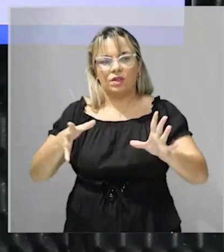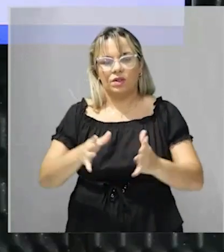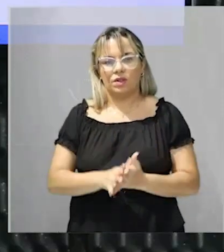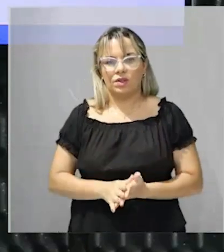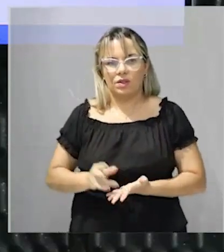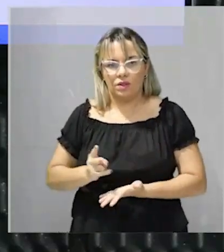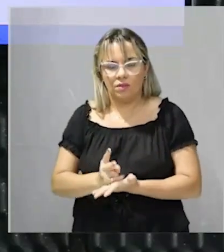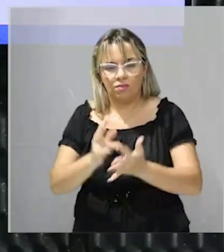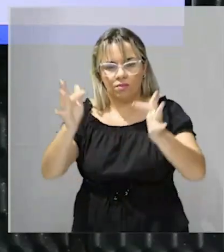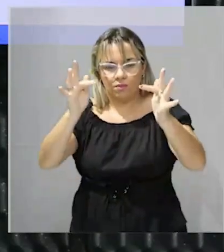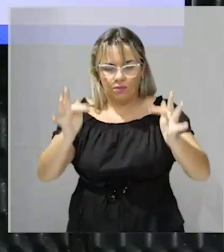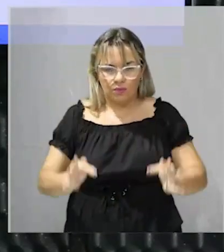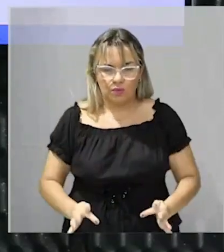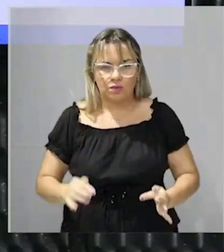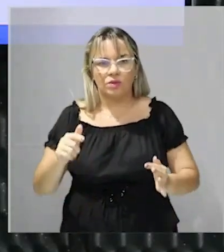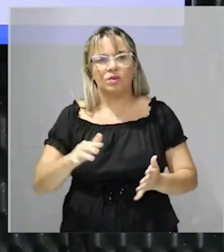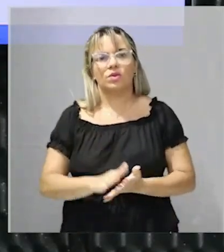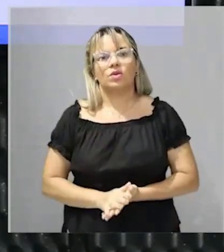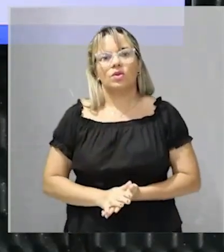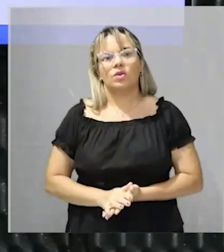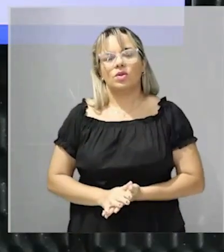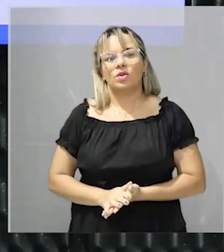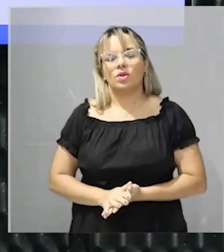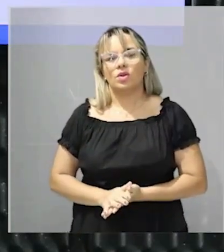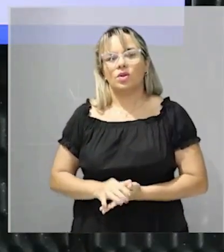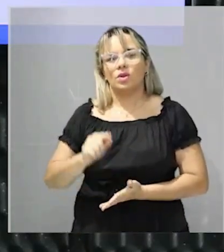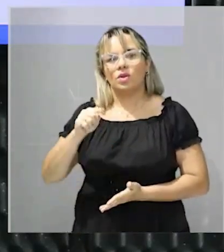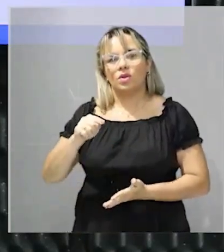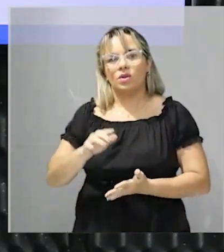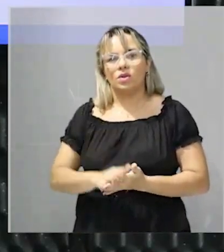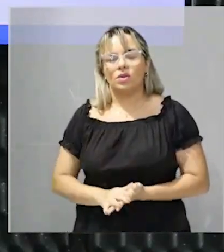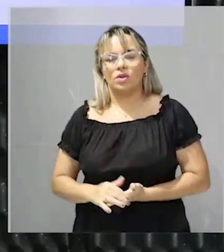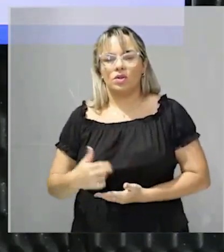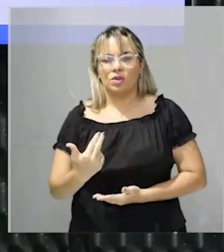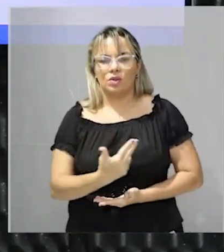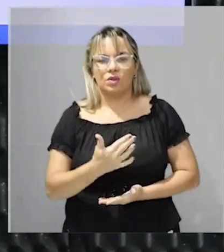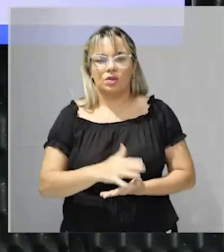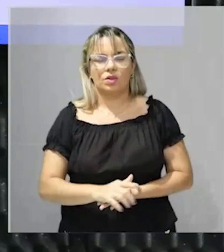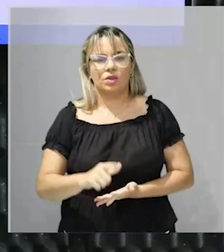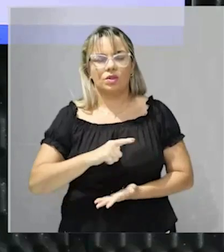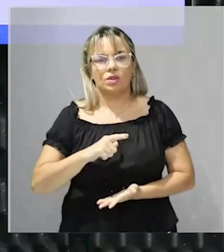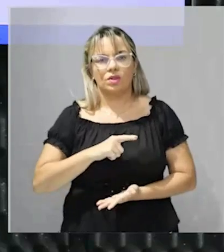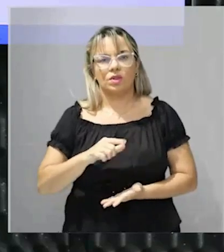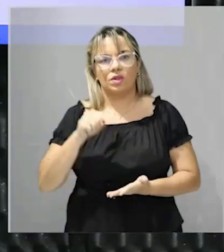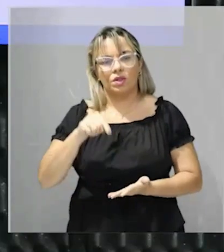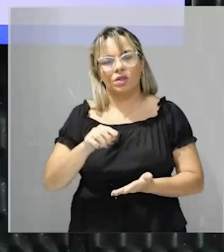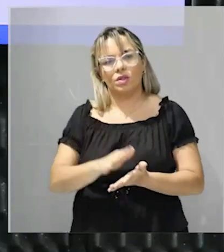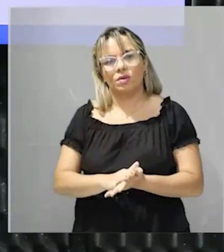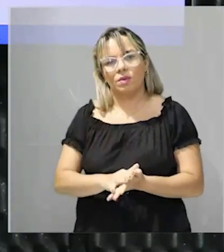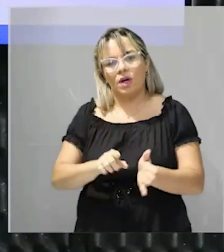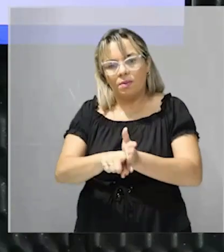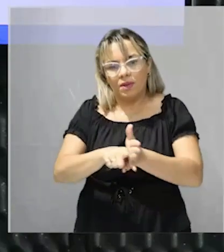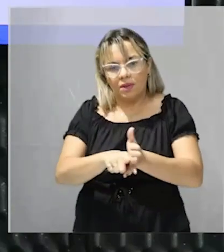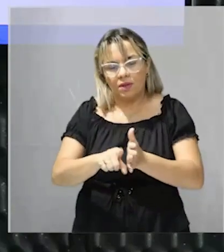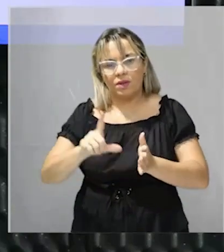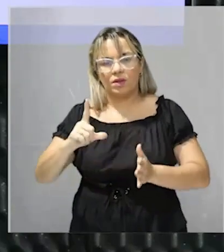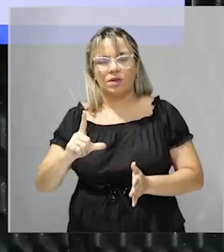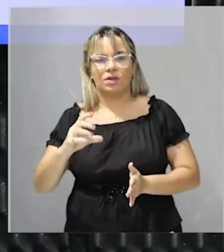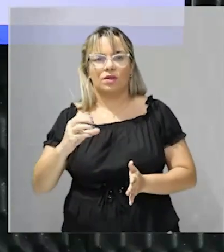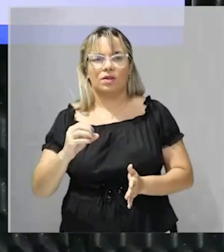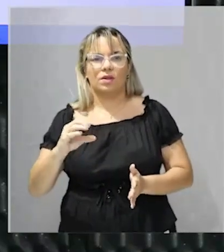felicidade então nós temos aqui o juiz naturalismo de Locke é o juiz naturalismo